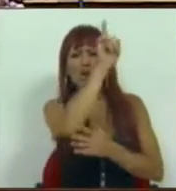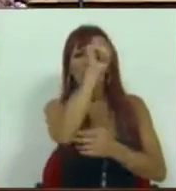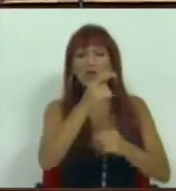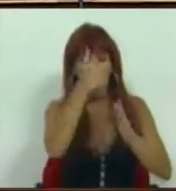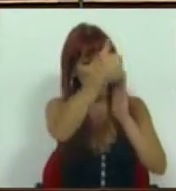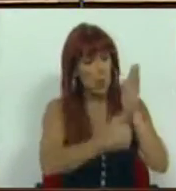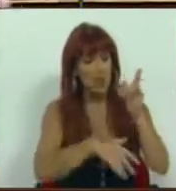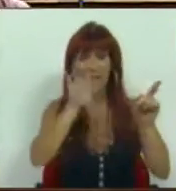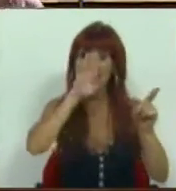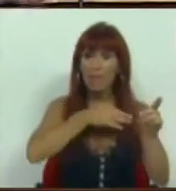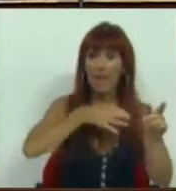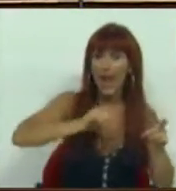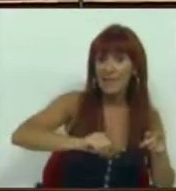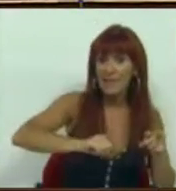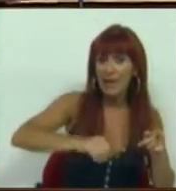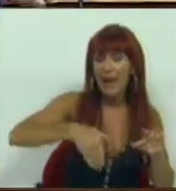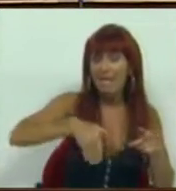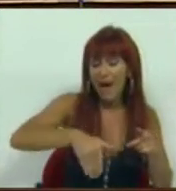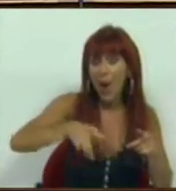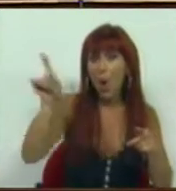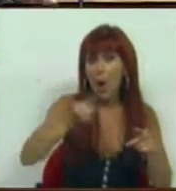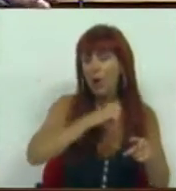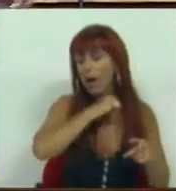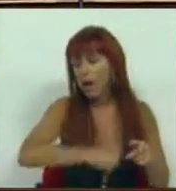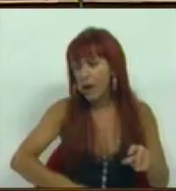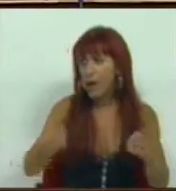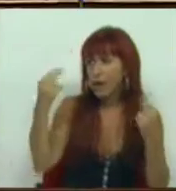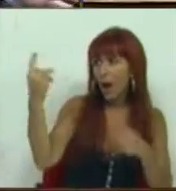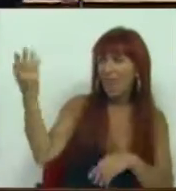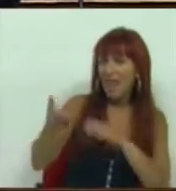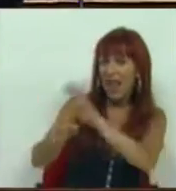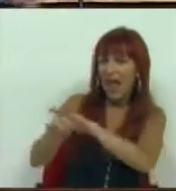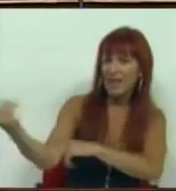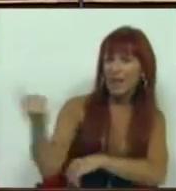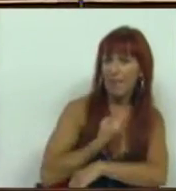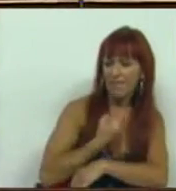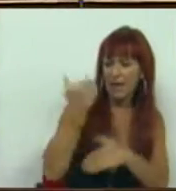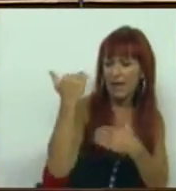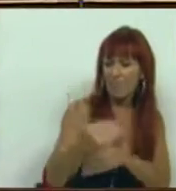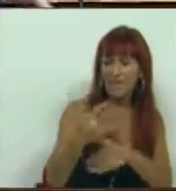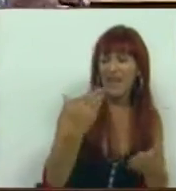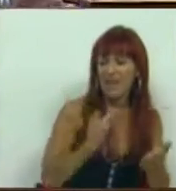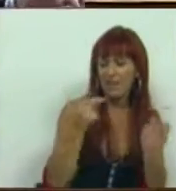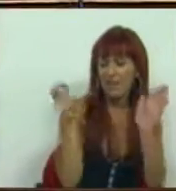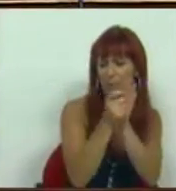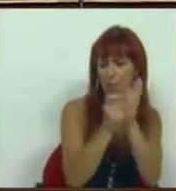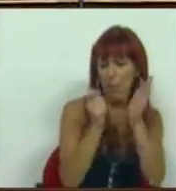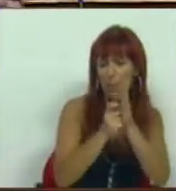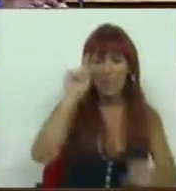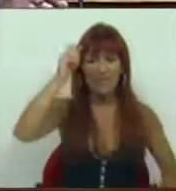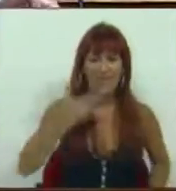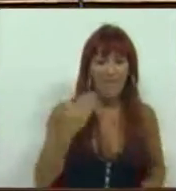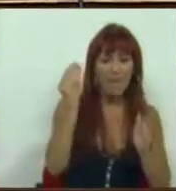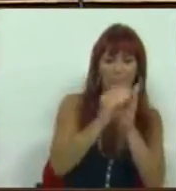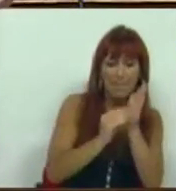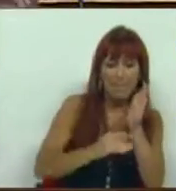constitucional, se o Partido Socialista vai ou não vai ceder à direita em relação aos limites da dívida e do déficit, vai ou não vai